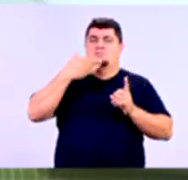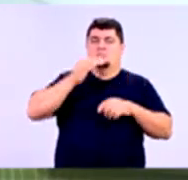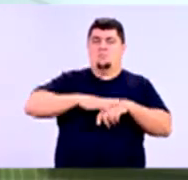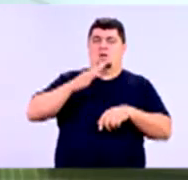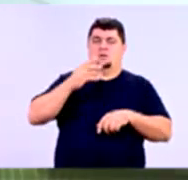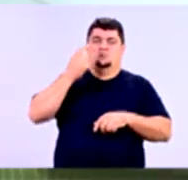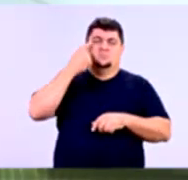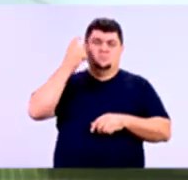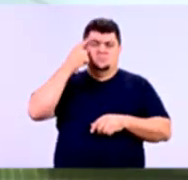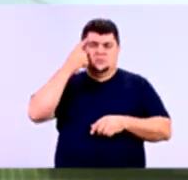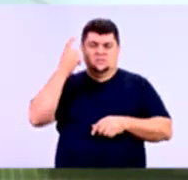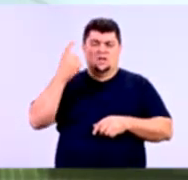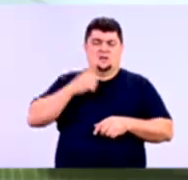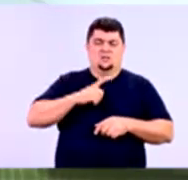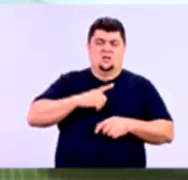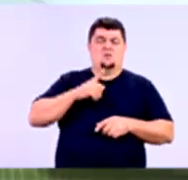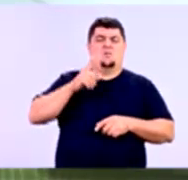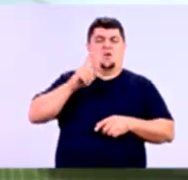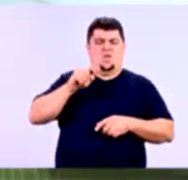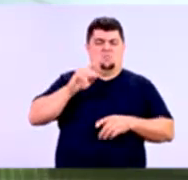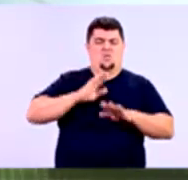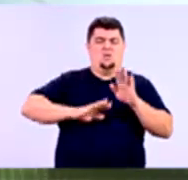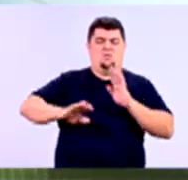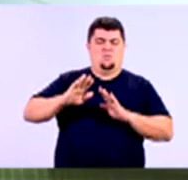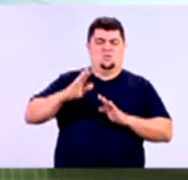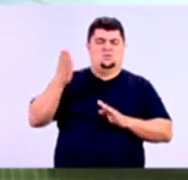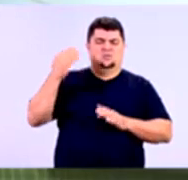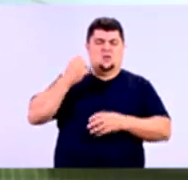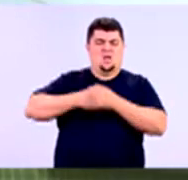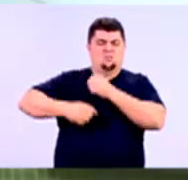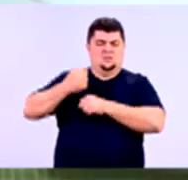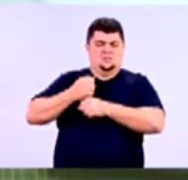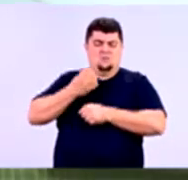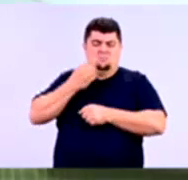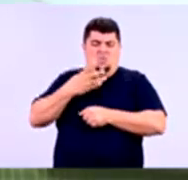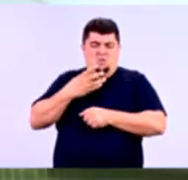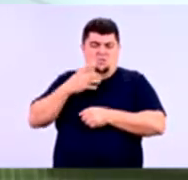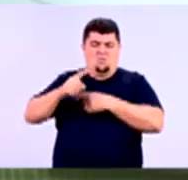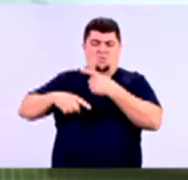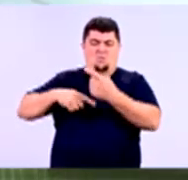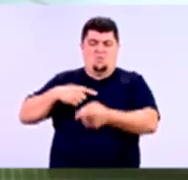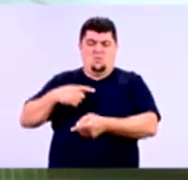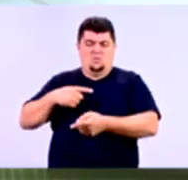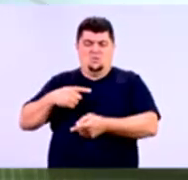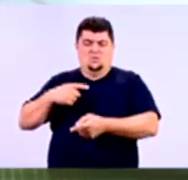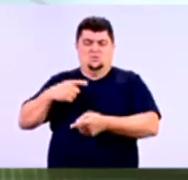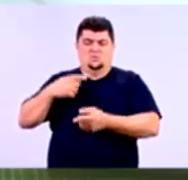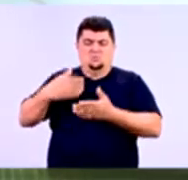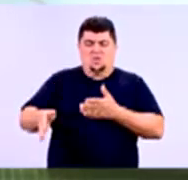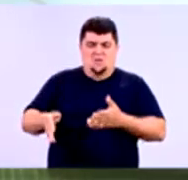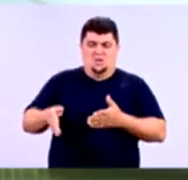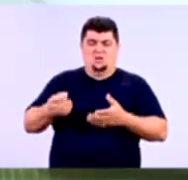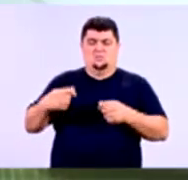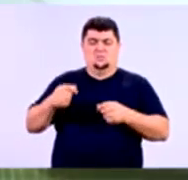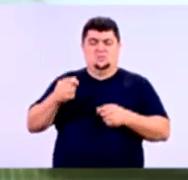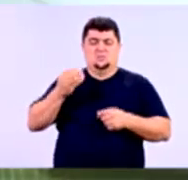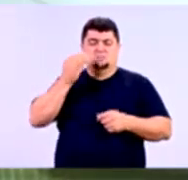vai achar esse negócio arriscado, esse negócio deu muito lucro num ano, deu muito prejuízo no outro, deu mais lucro ainda no outro,